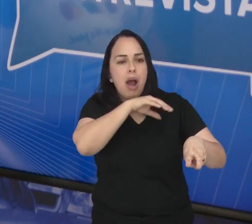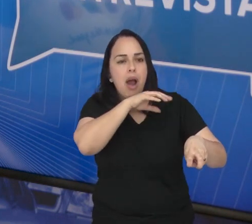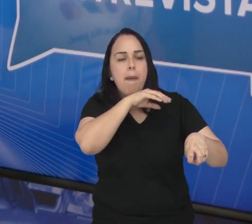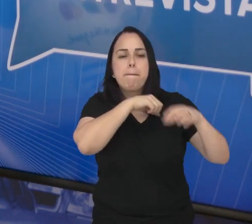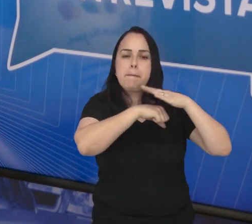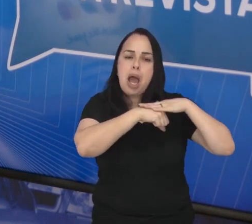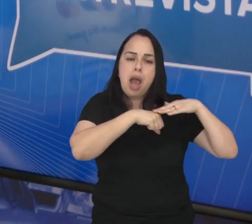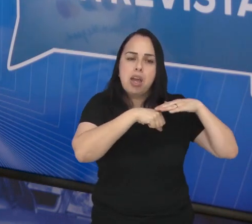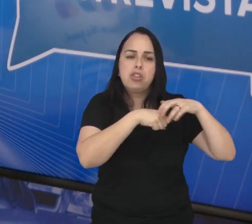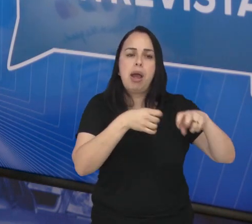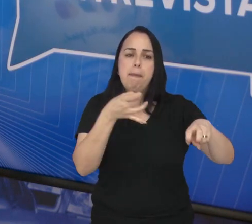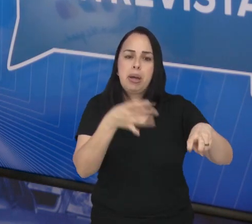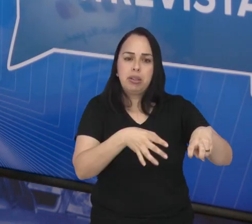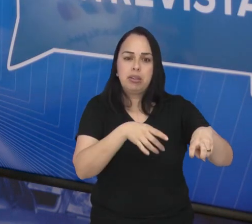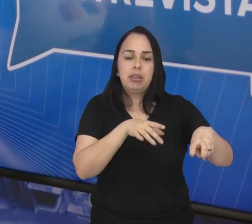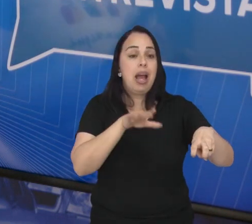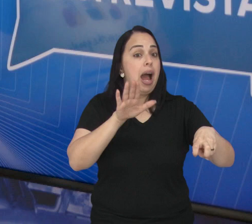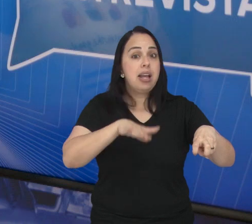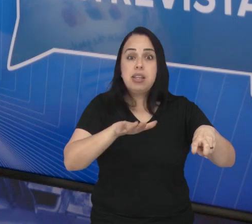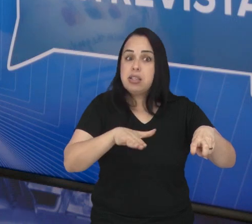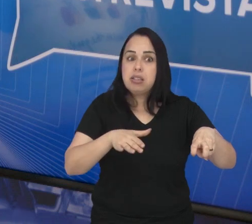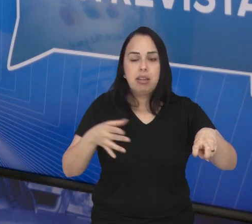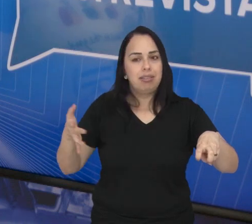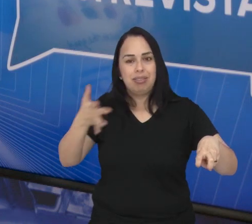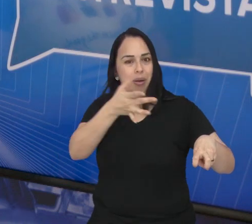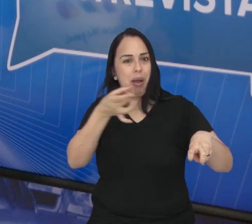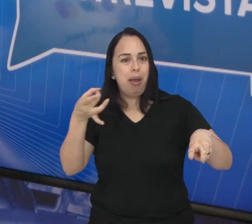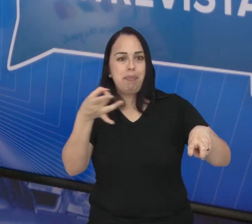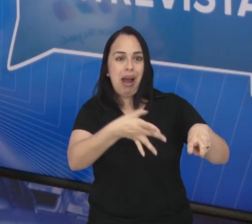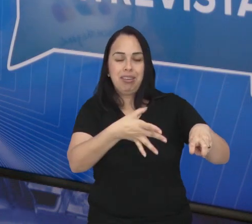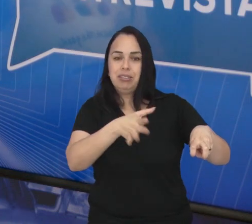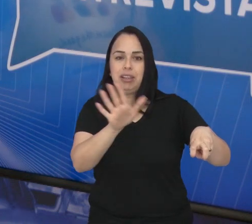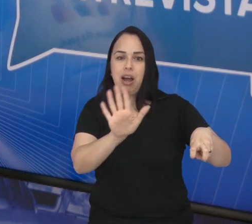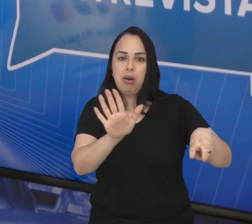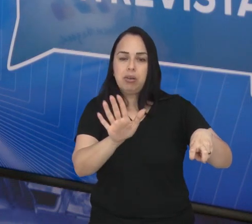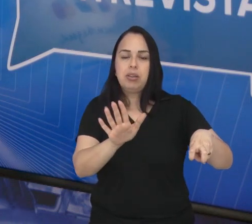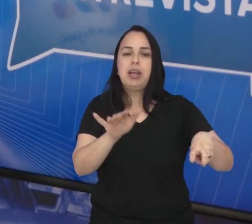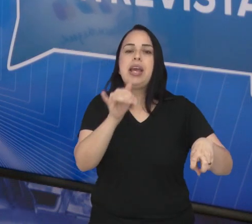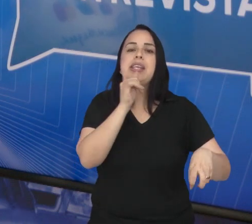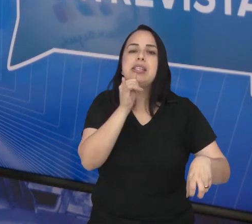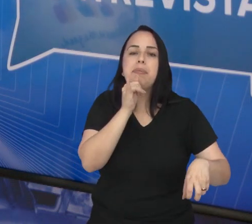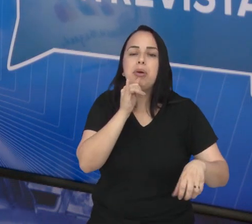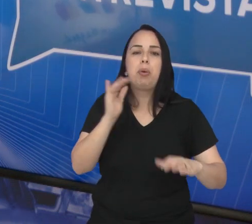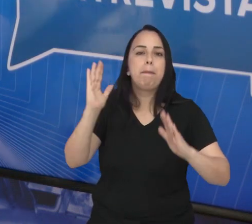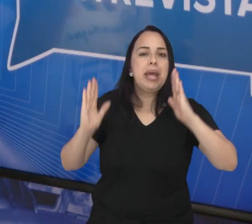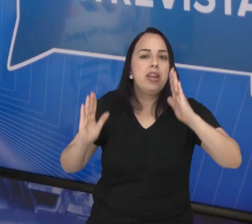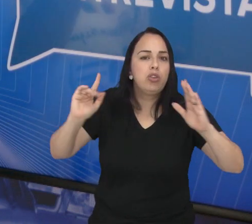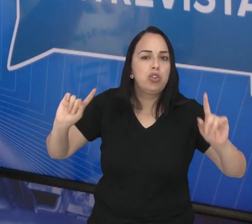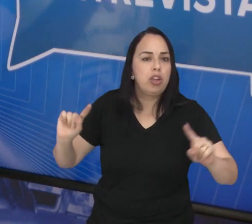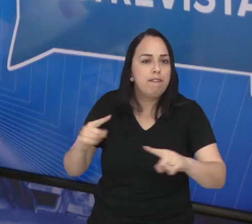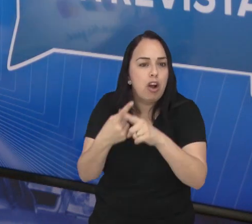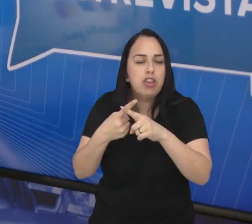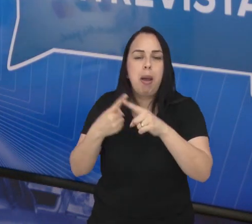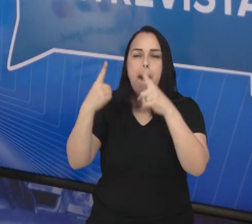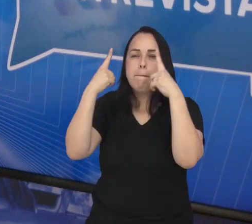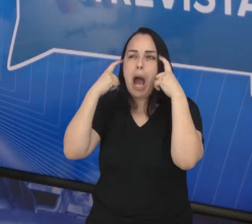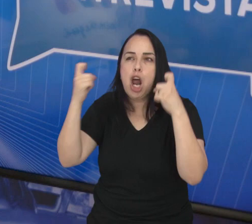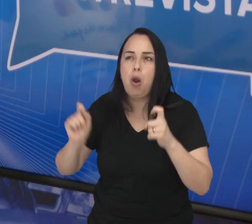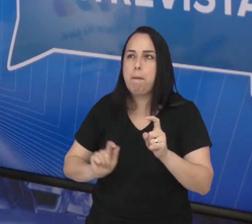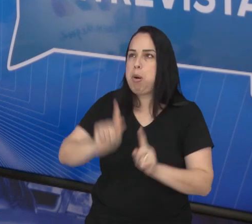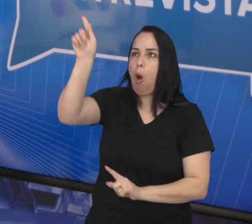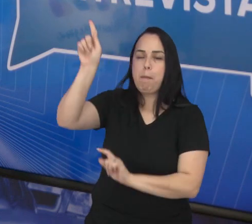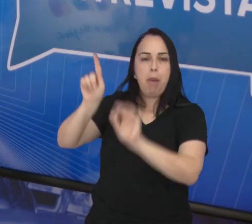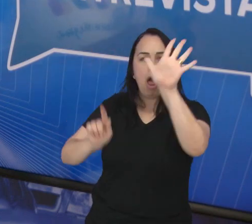pego em via pública, ele pode não ter sido abandonado. Época de festividade, jogos de futebol, barulho de rojão,